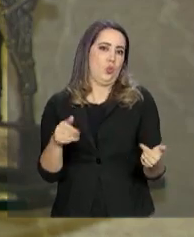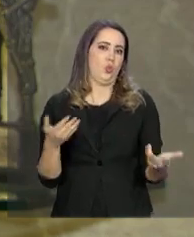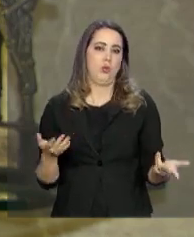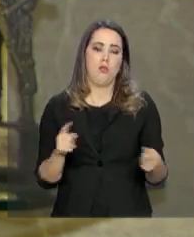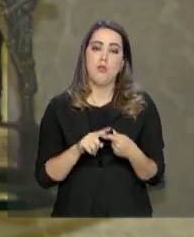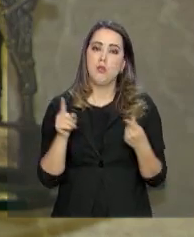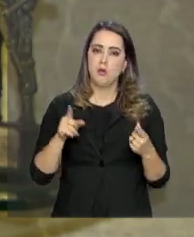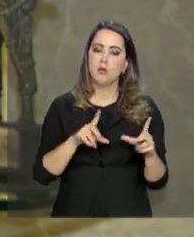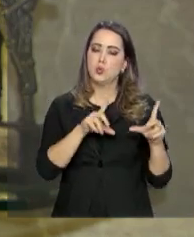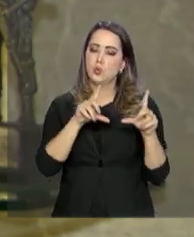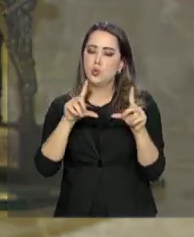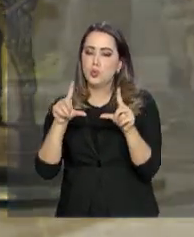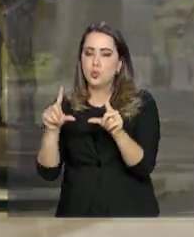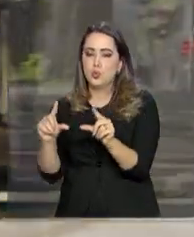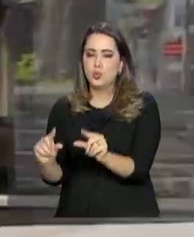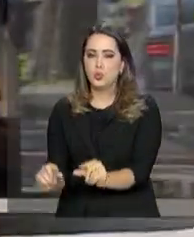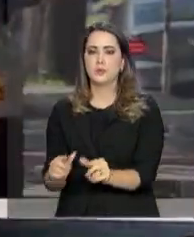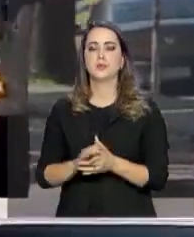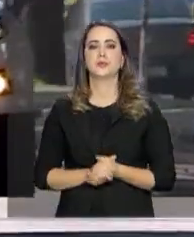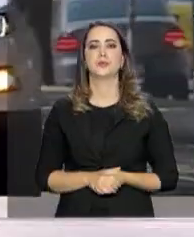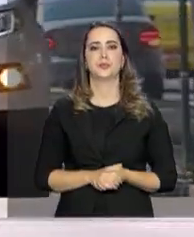mas os índices vão reduzir, tenho certeza.